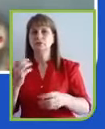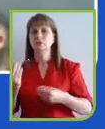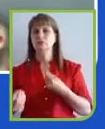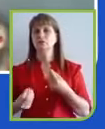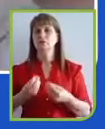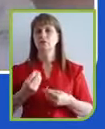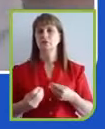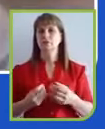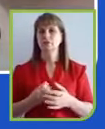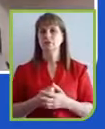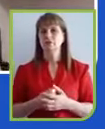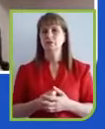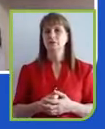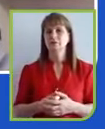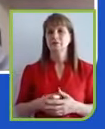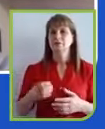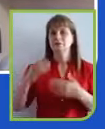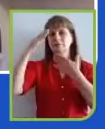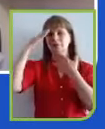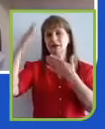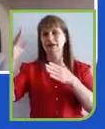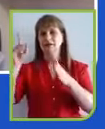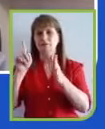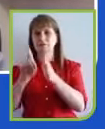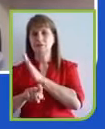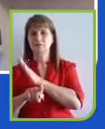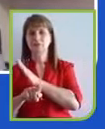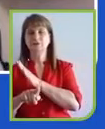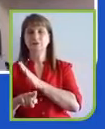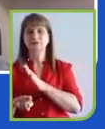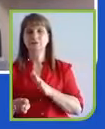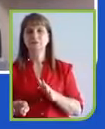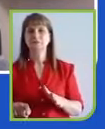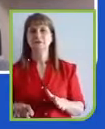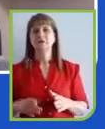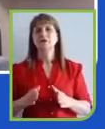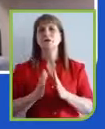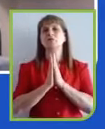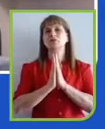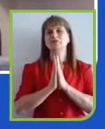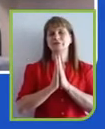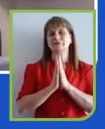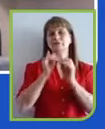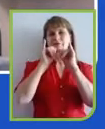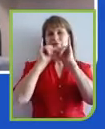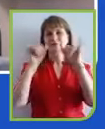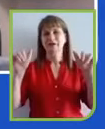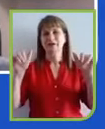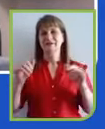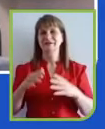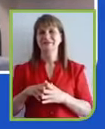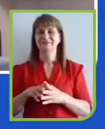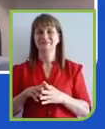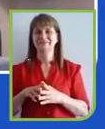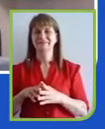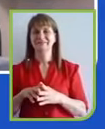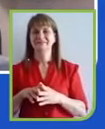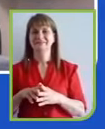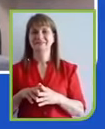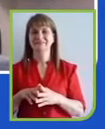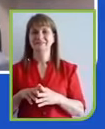obrigado pela pergunta. Só te pedi para falar um pouquinho mais alto porque acho que é um problema de áudio. Será que melhorou um pouquinho?